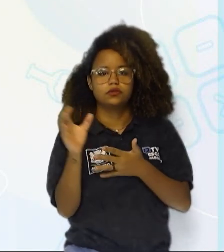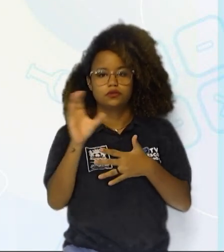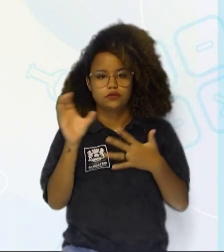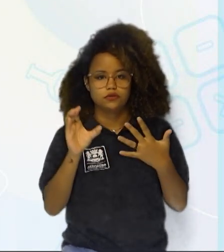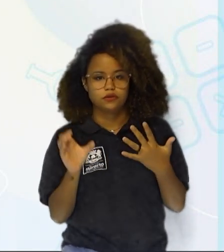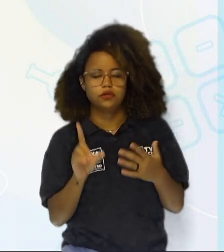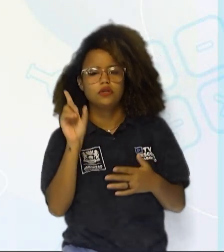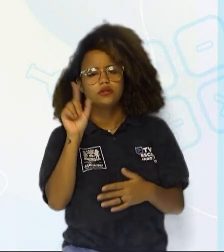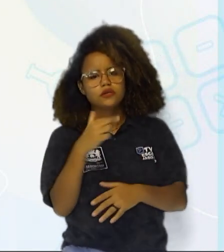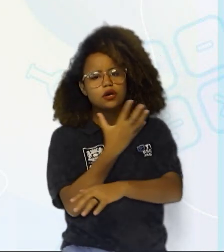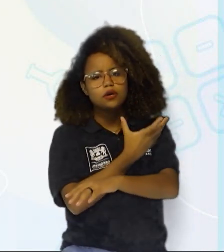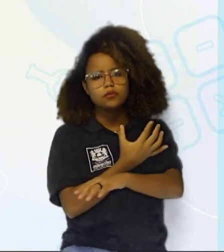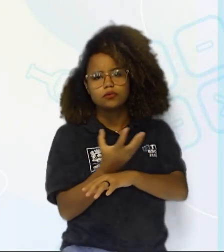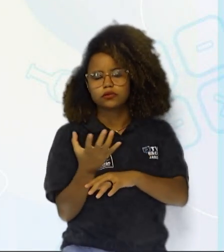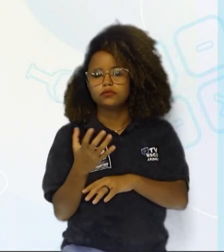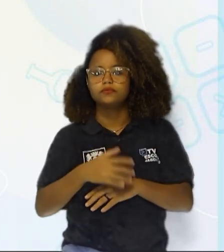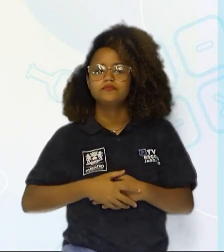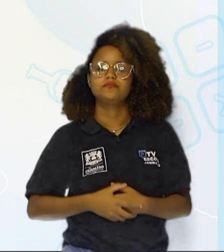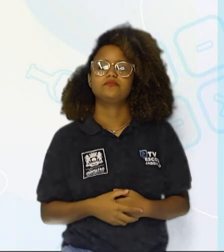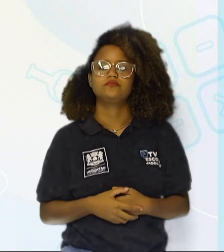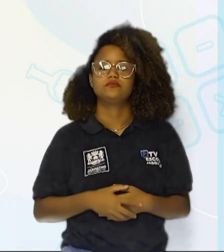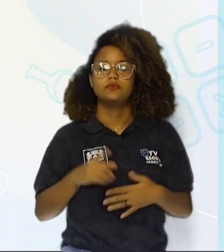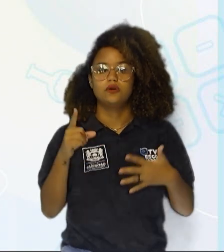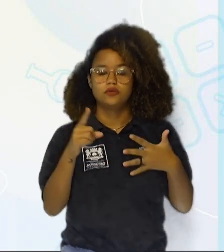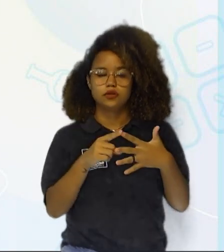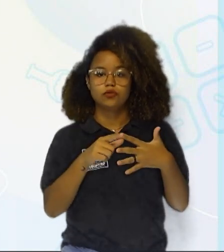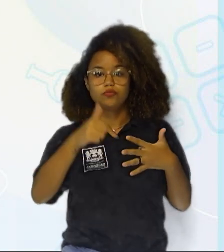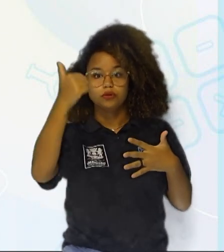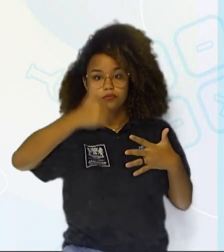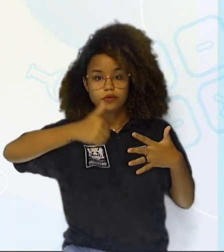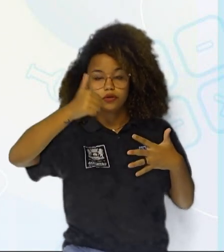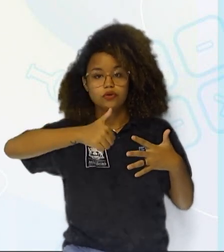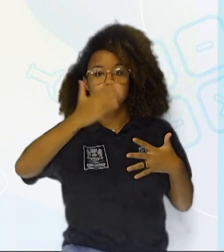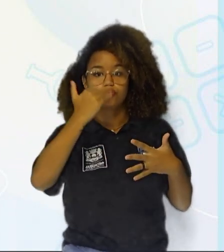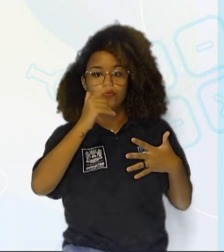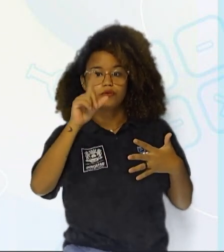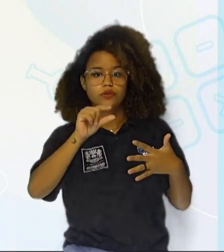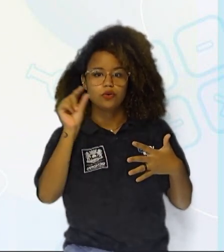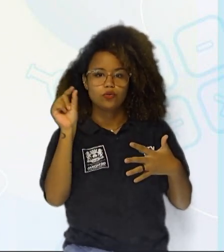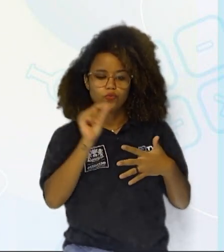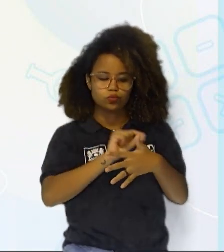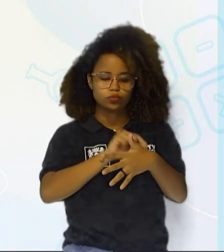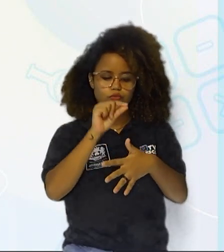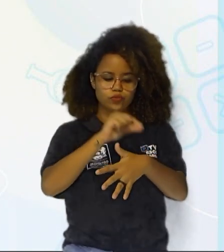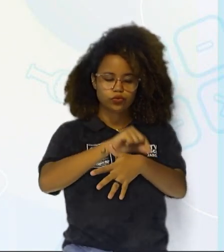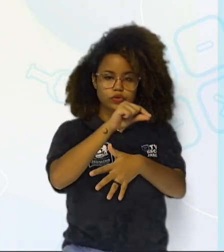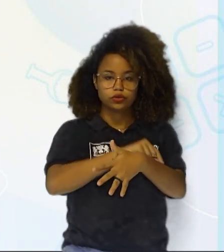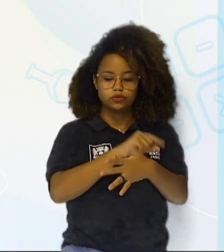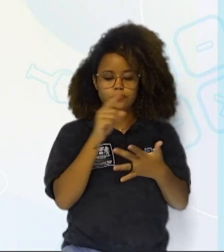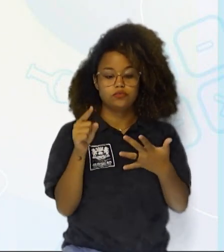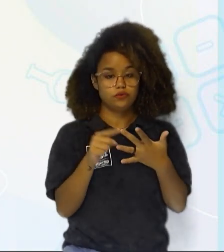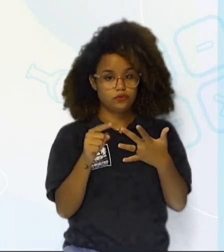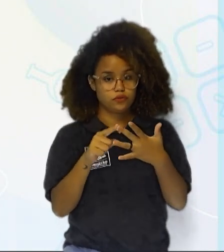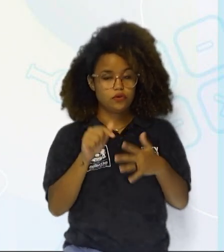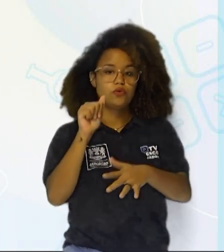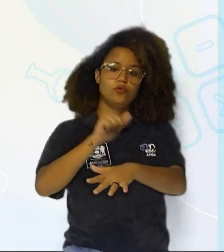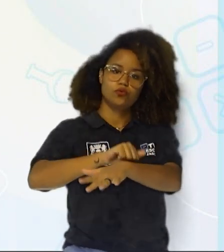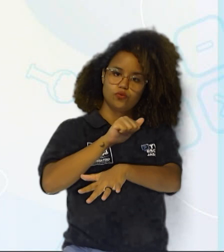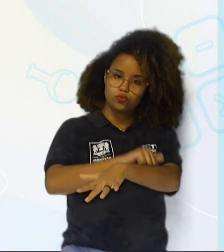mesma produz seu alimento. Depois, temos o consumidor primário, que é o grilo. O sapo, que é o nosso